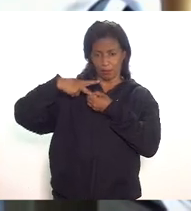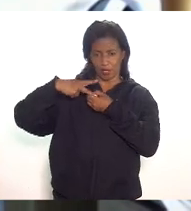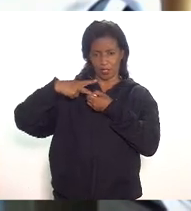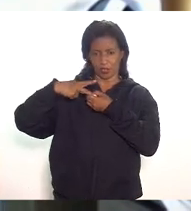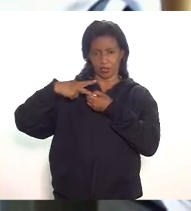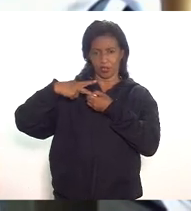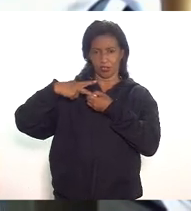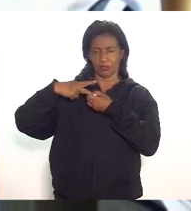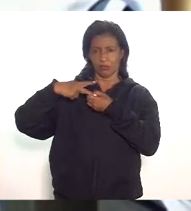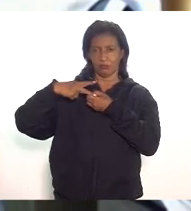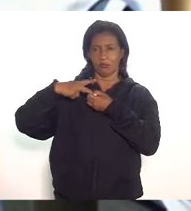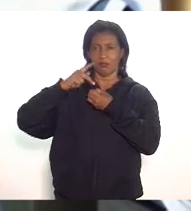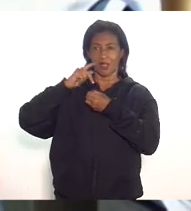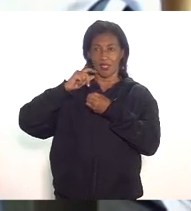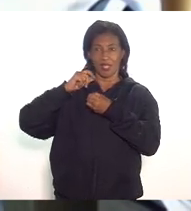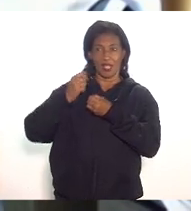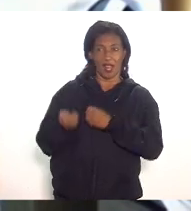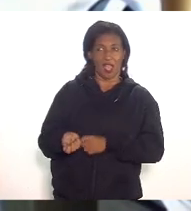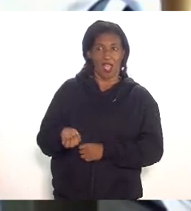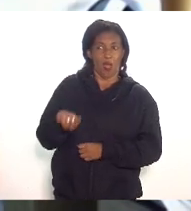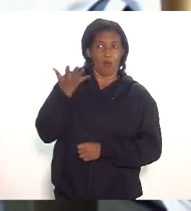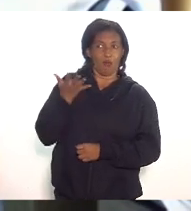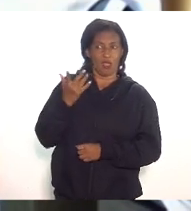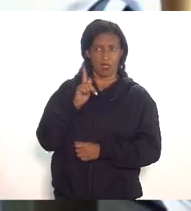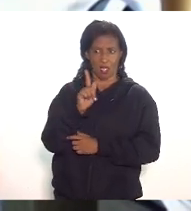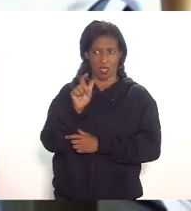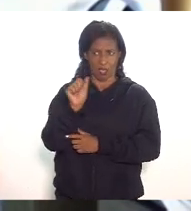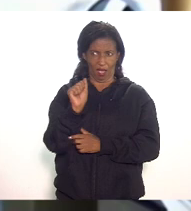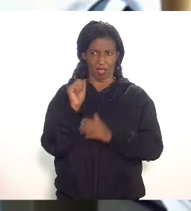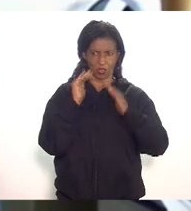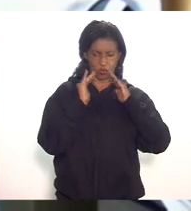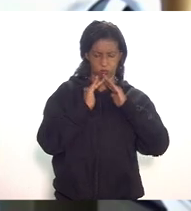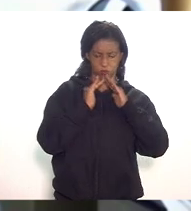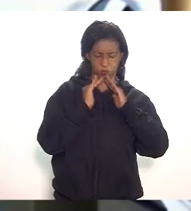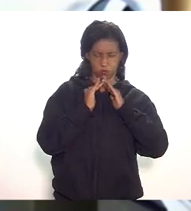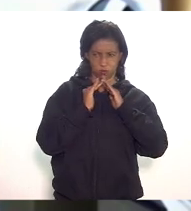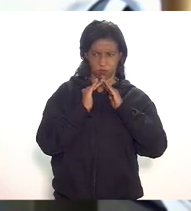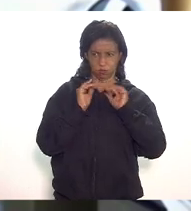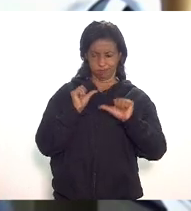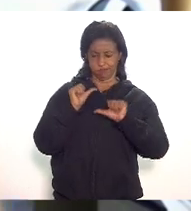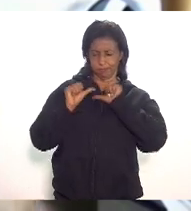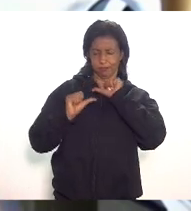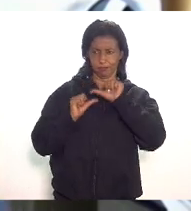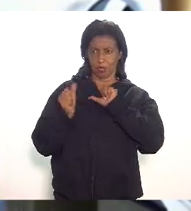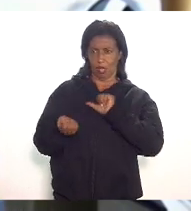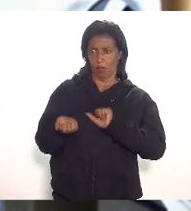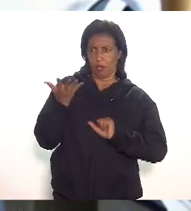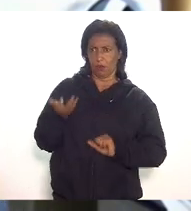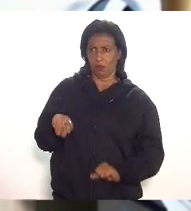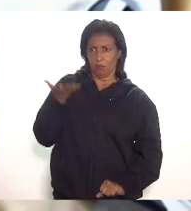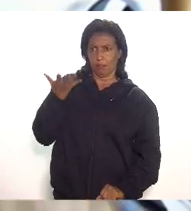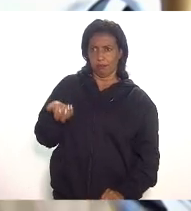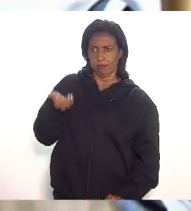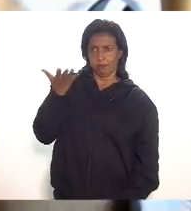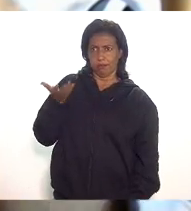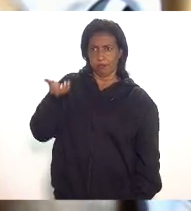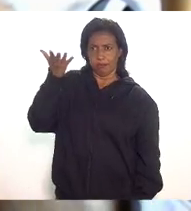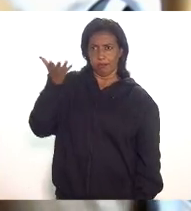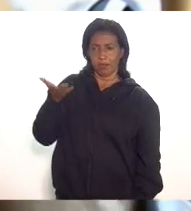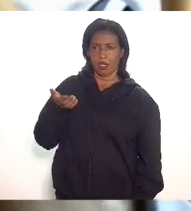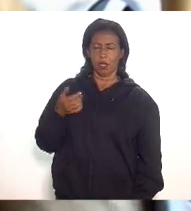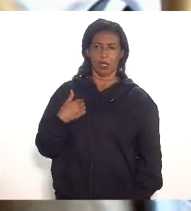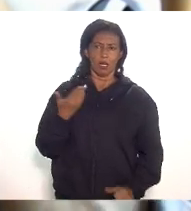reajusta a tarifa do gás domiciliar como fosse uma commodity considerando